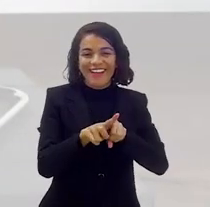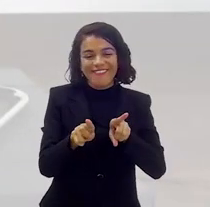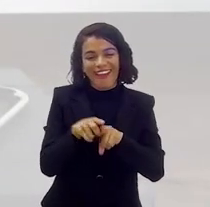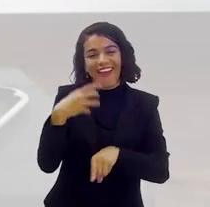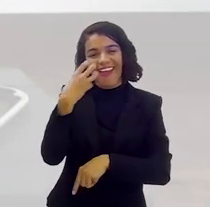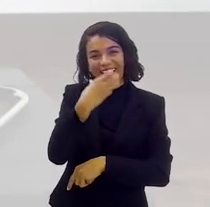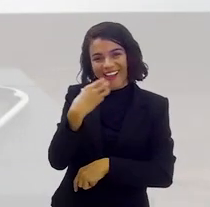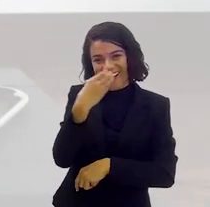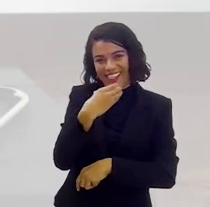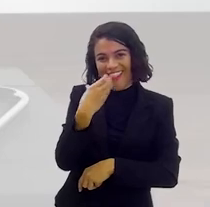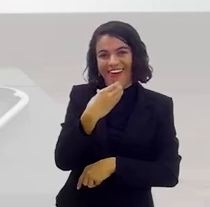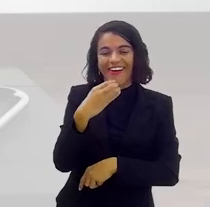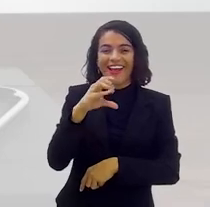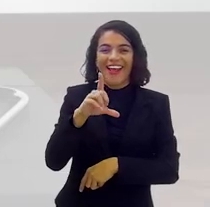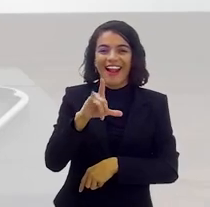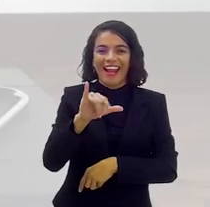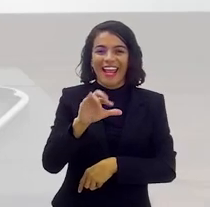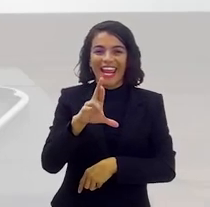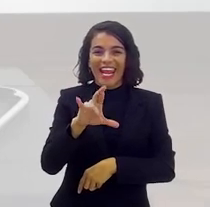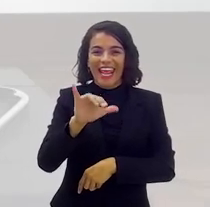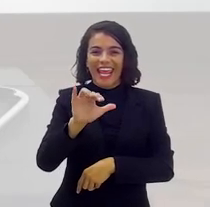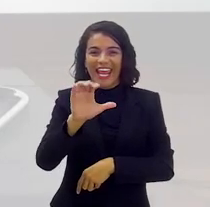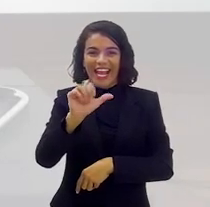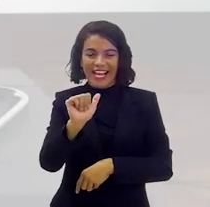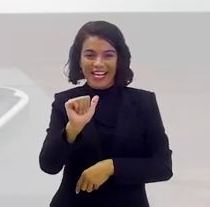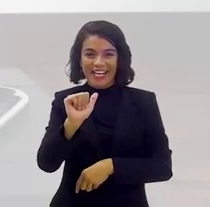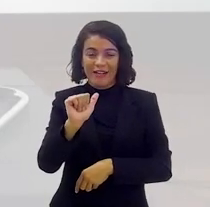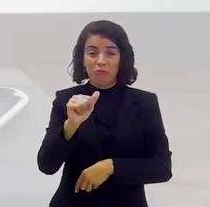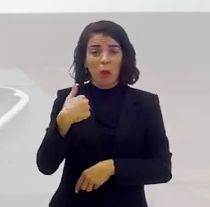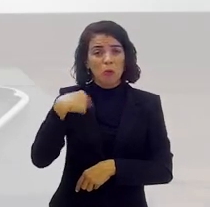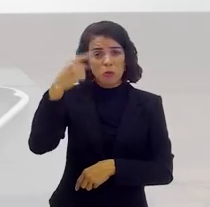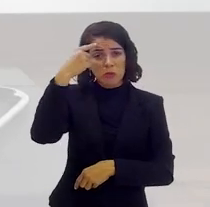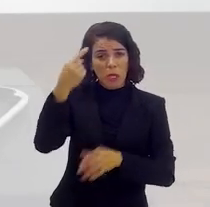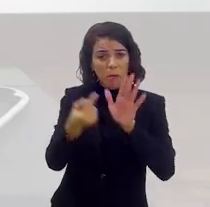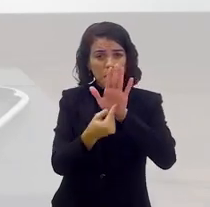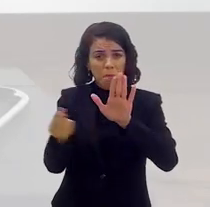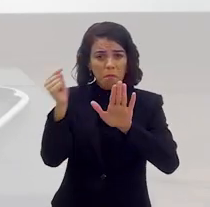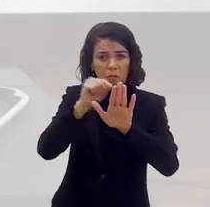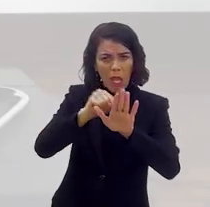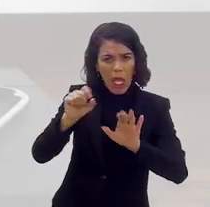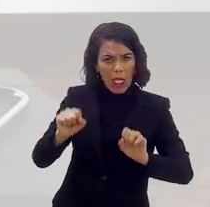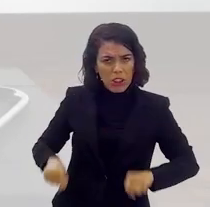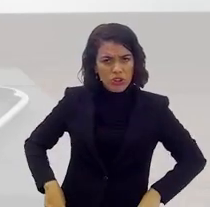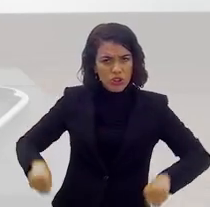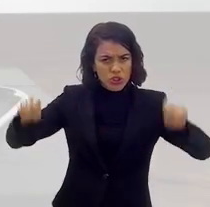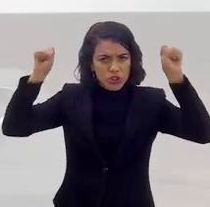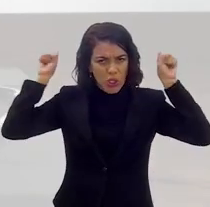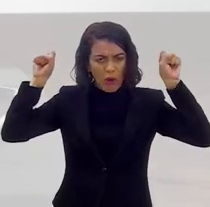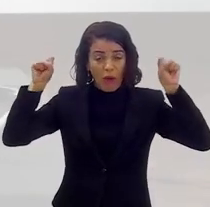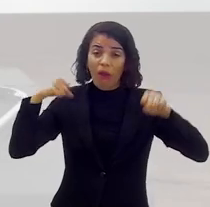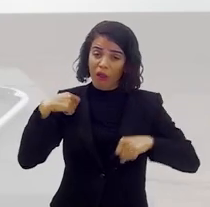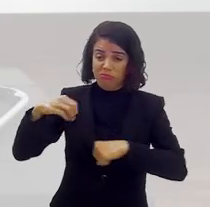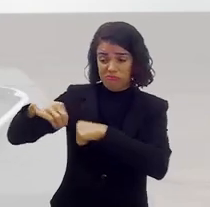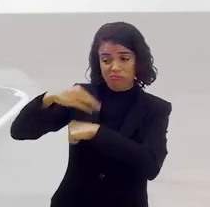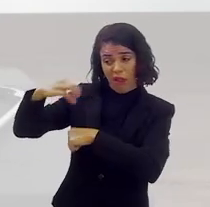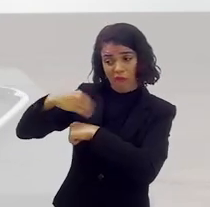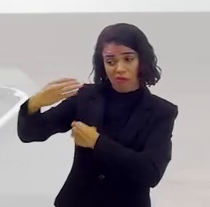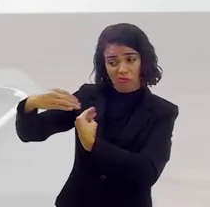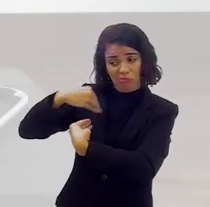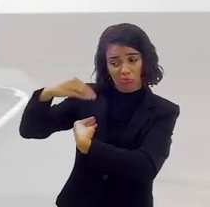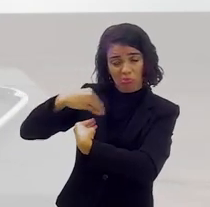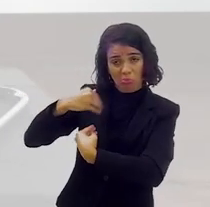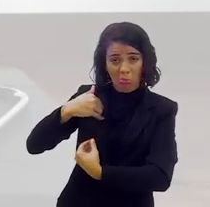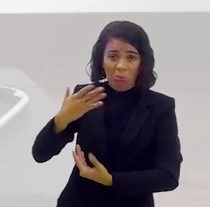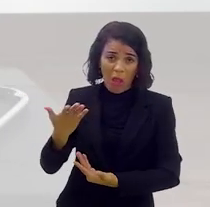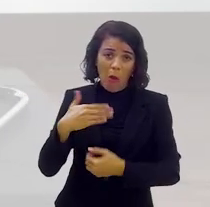cantora lírica que vinha de índio também, todas aquelas aderências, aquelas coisas... Eu não sabia que no secretismo ele seria Xangô. Sim, foi o que me passaram lá, e aí eu